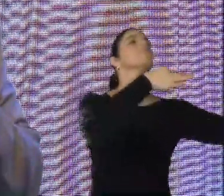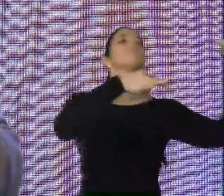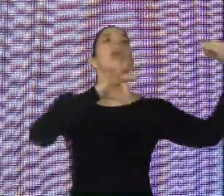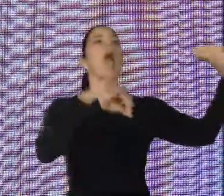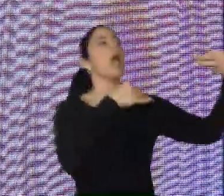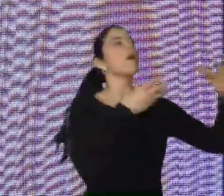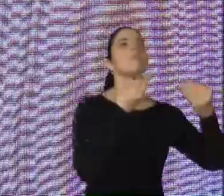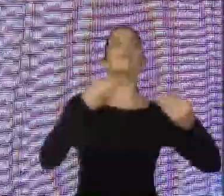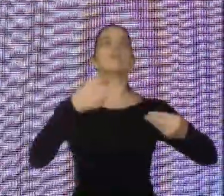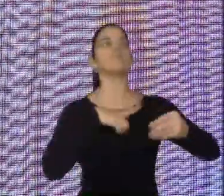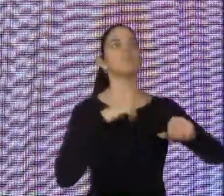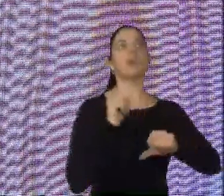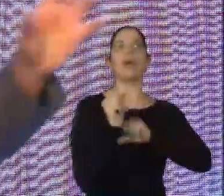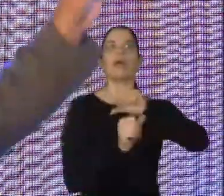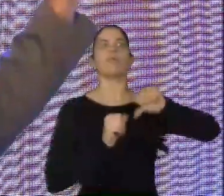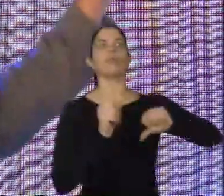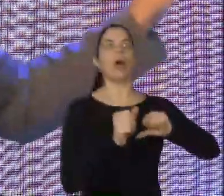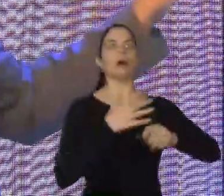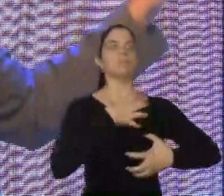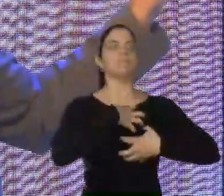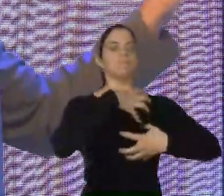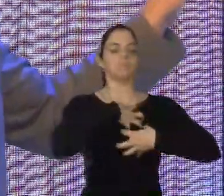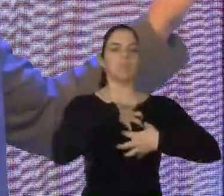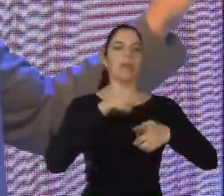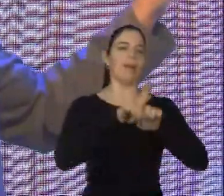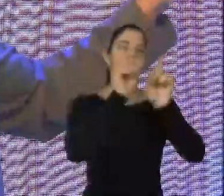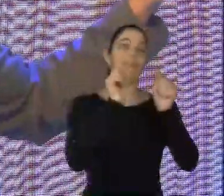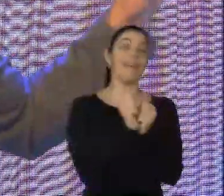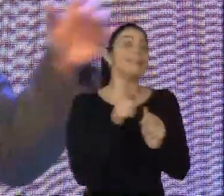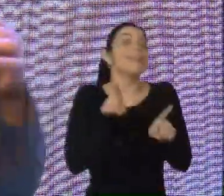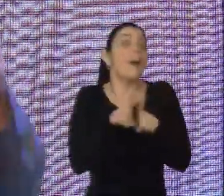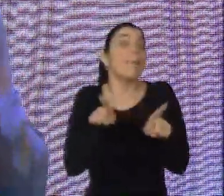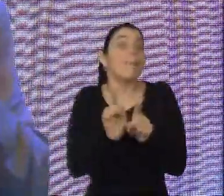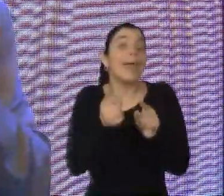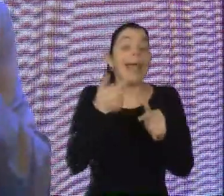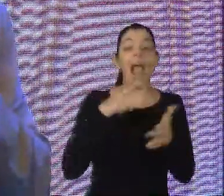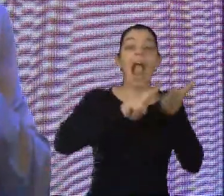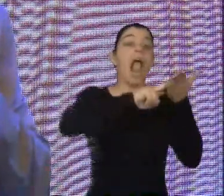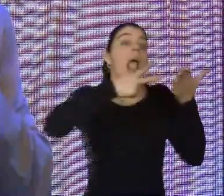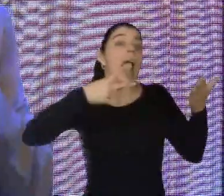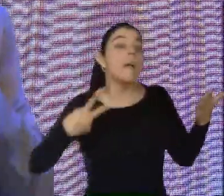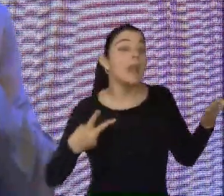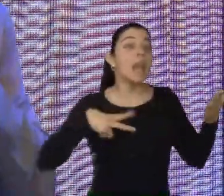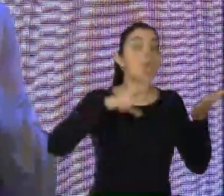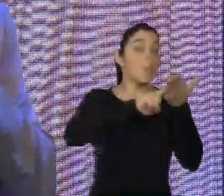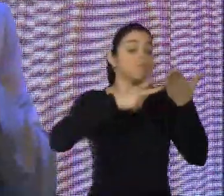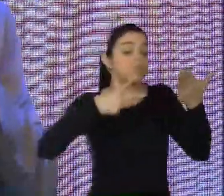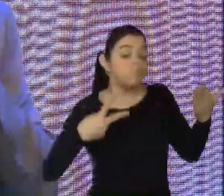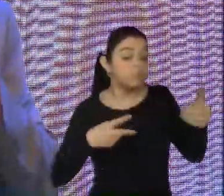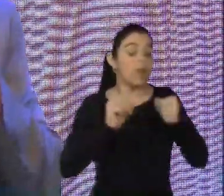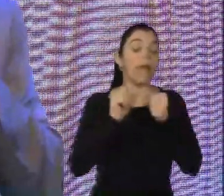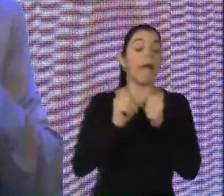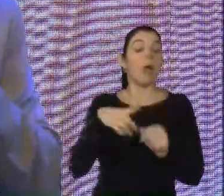tempo de contato, e que, em bilíngues, isso foi um trabalho em 2004, tem o giro angular esquerdo, que é uma área responsável por nossa